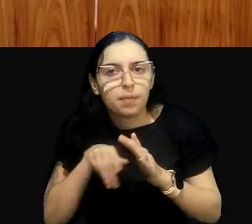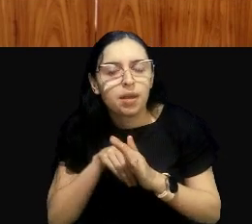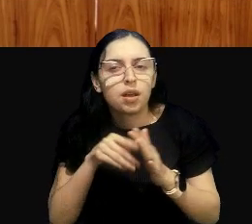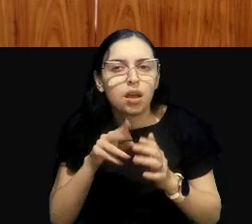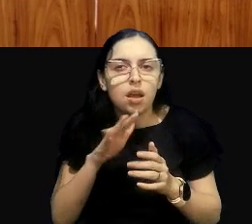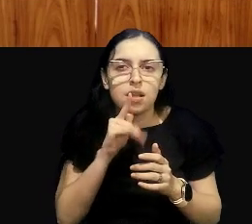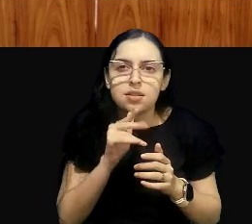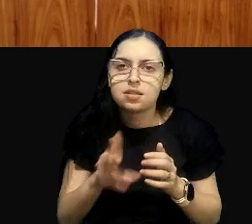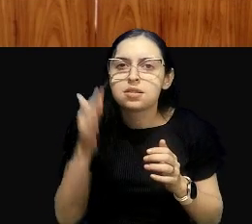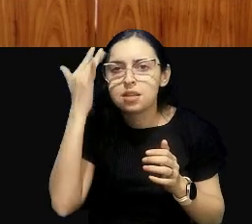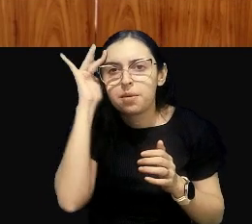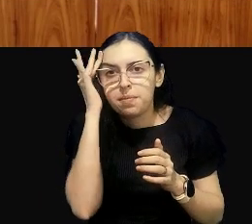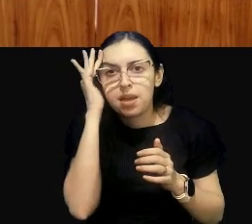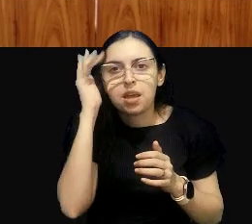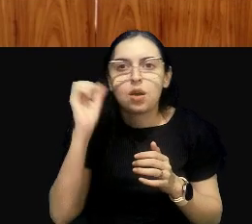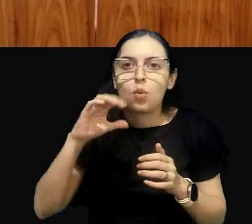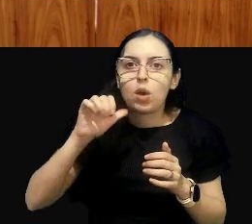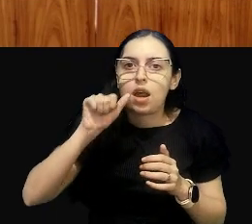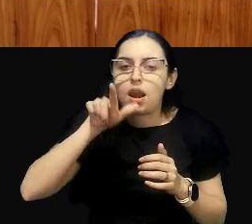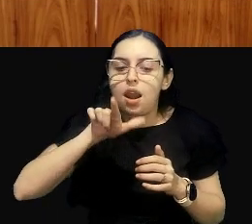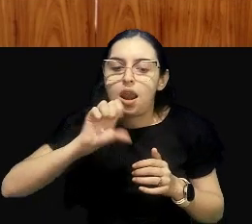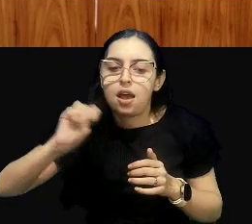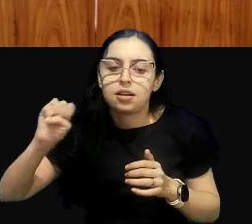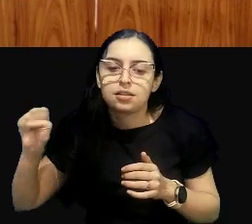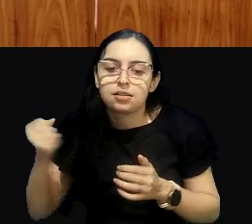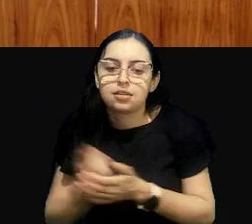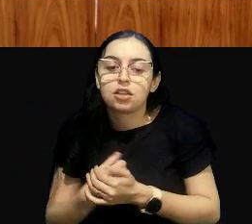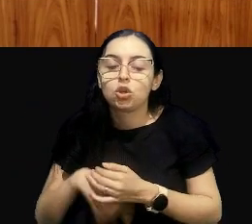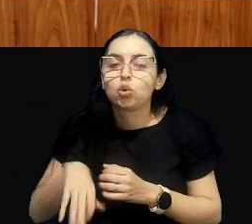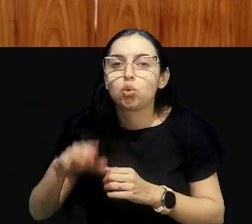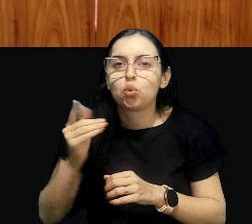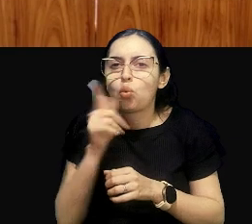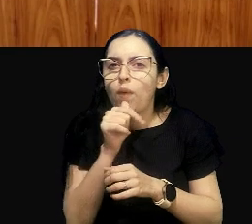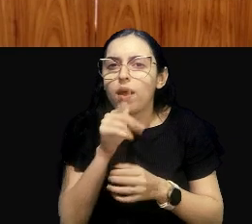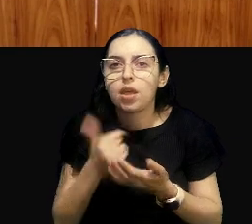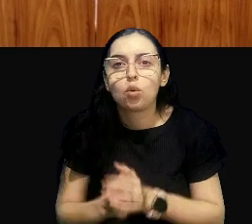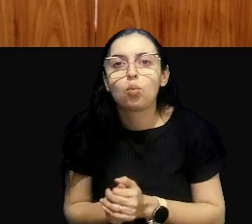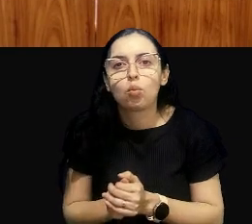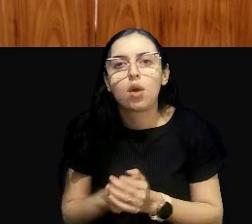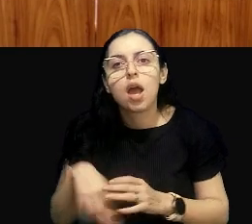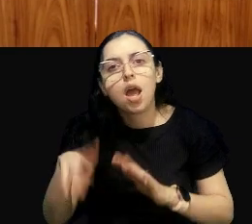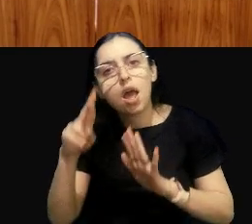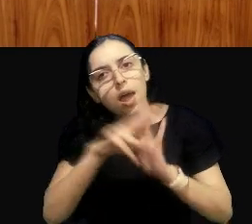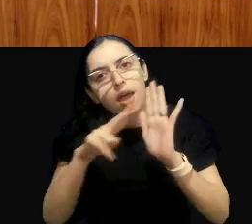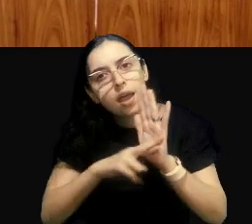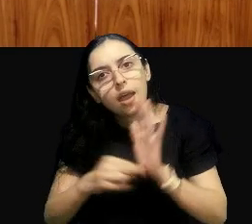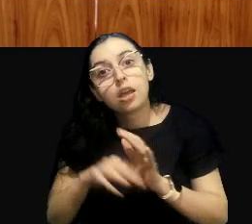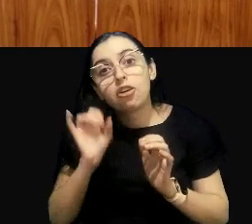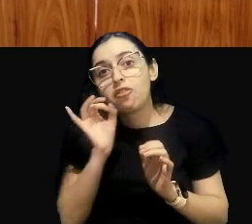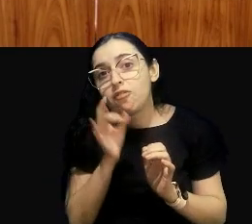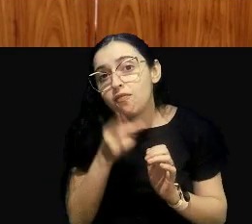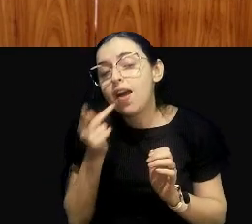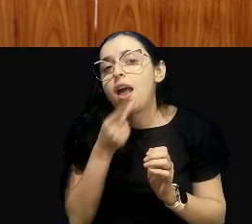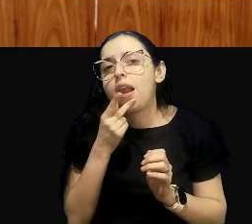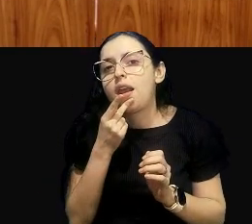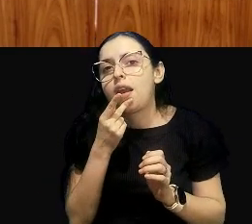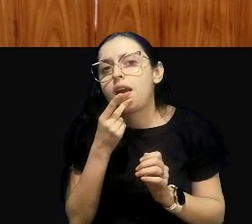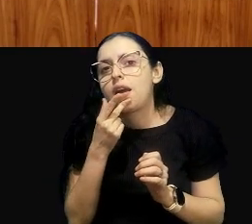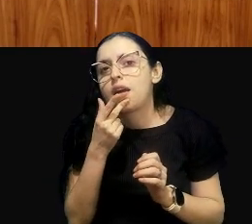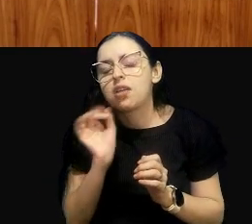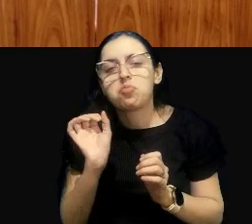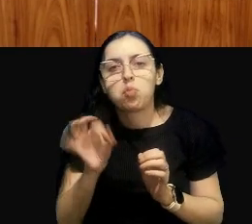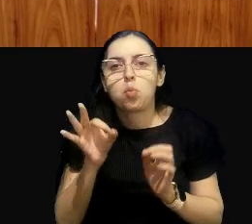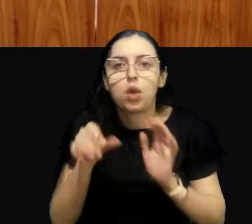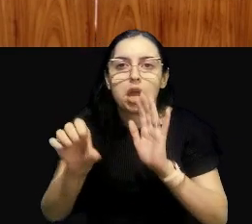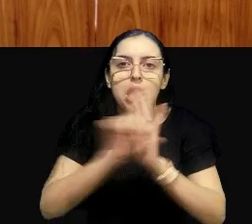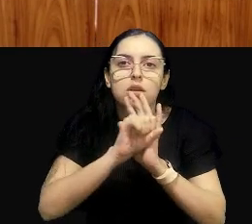4, a própria legislação diz, vamos dizer que ele é 2, e a gente tem um monte de rio classe 2 em conflito com a Conama 357,